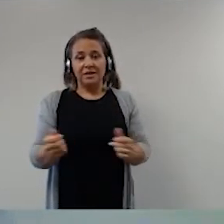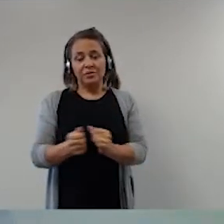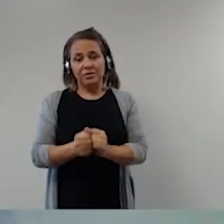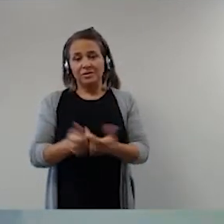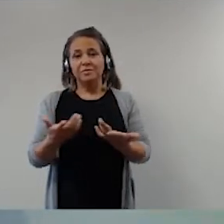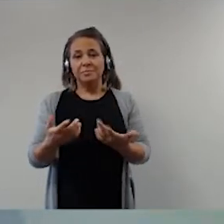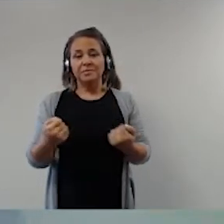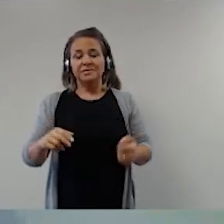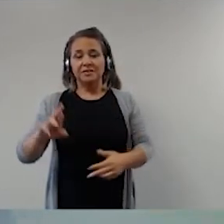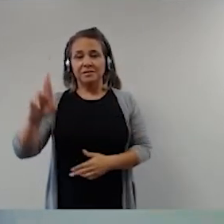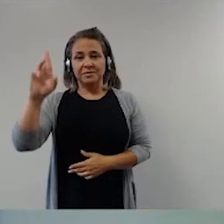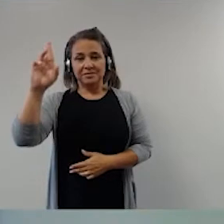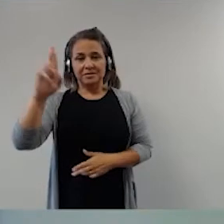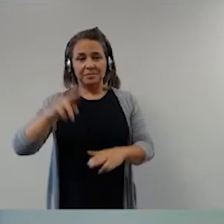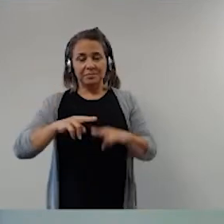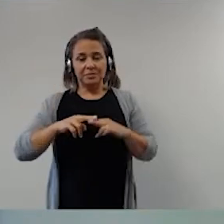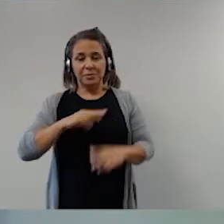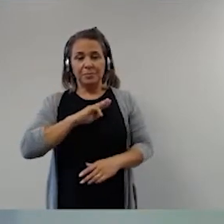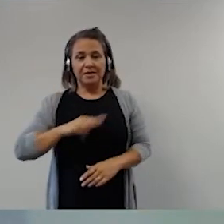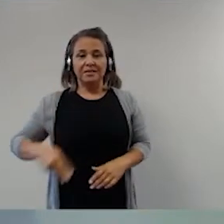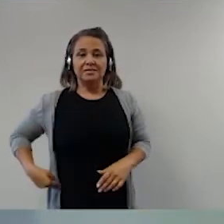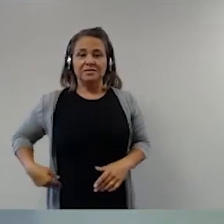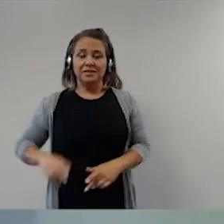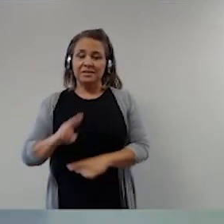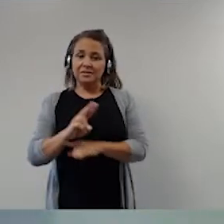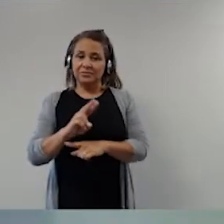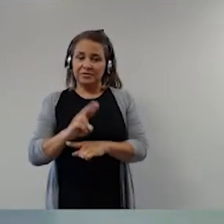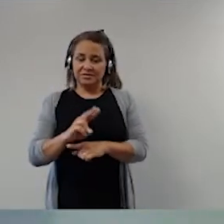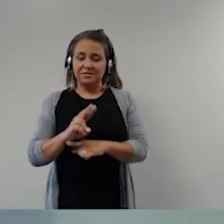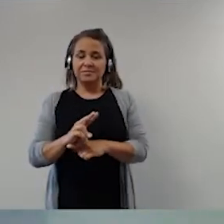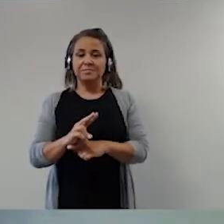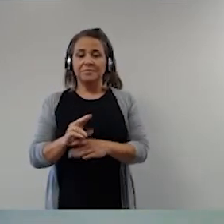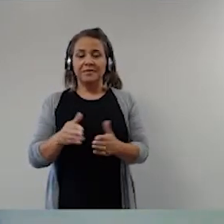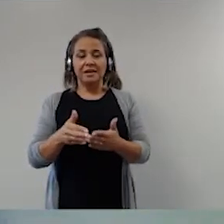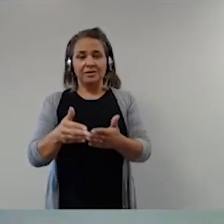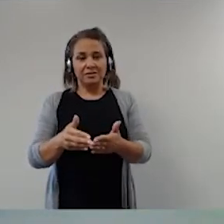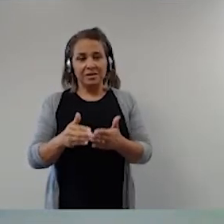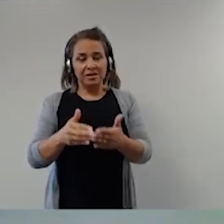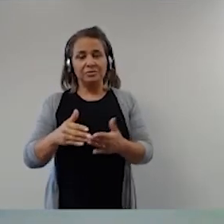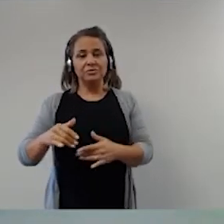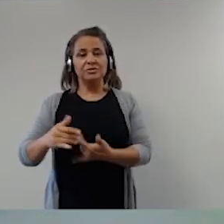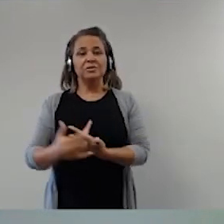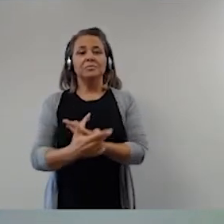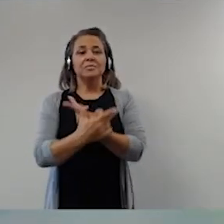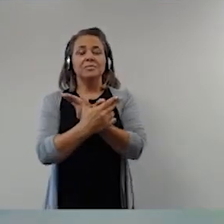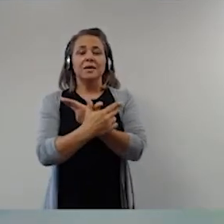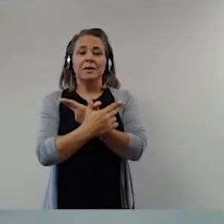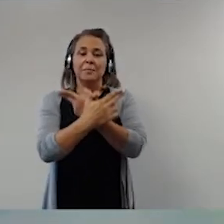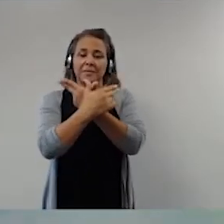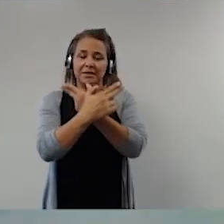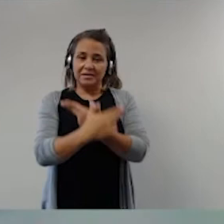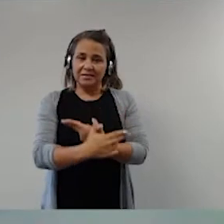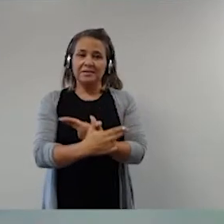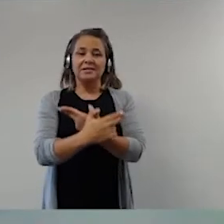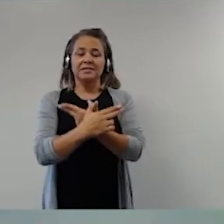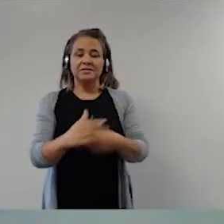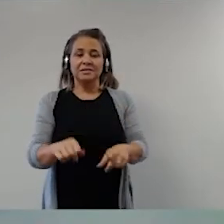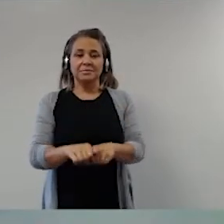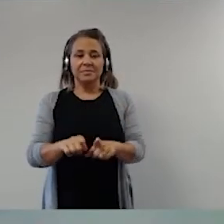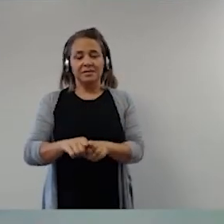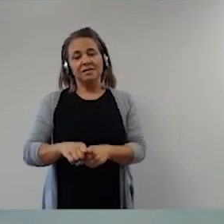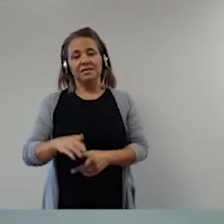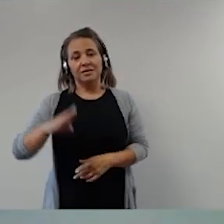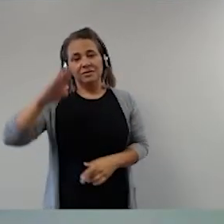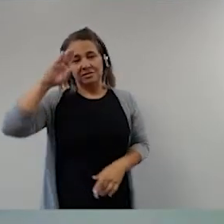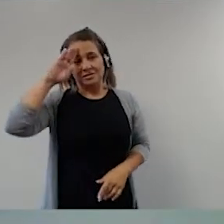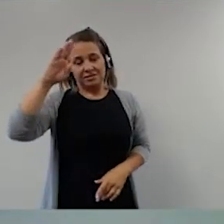Defesa e pelos três comandantes do Exército Marinho Aeronáutico. Então, vou dar a minha opinião. Com 47 anos de Exército, posso dizer alguma coisa, principalmente,